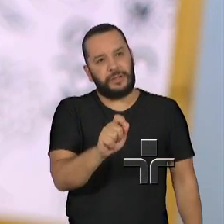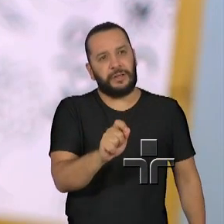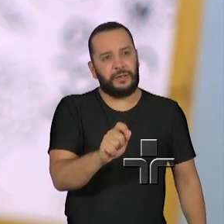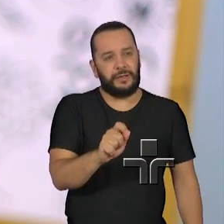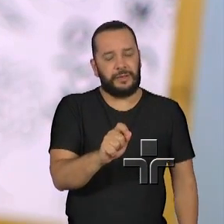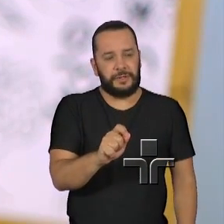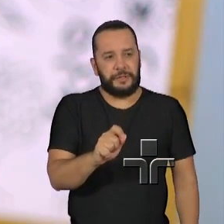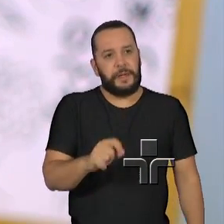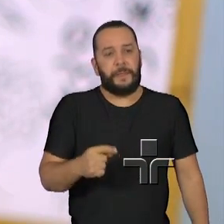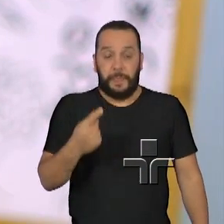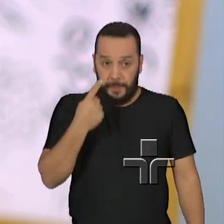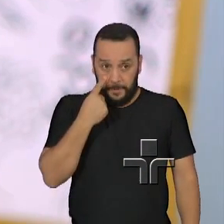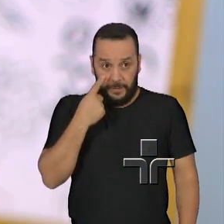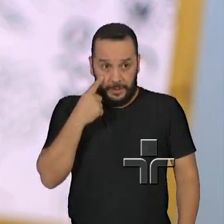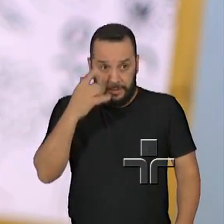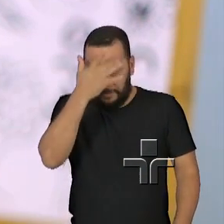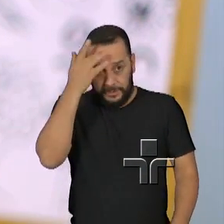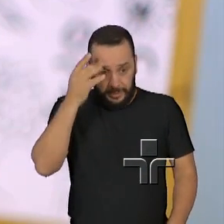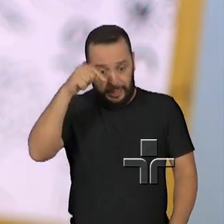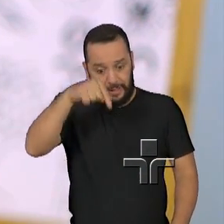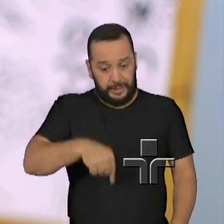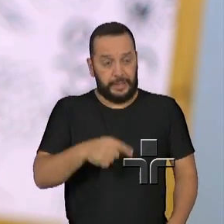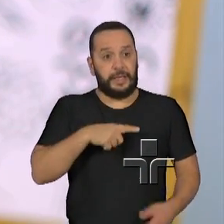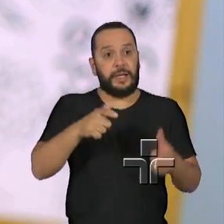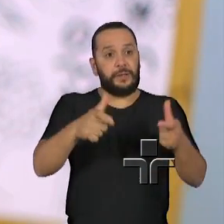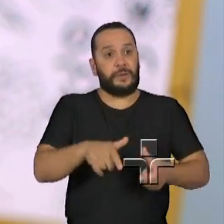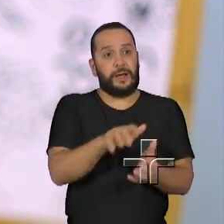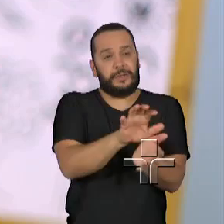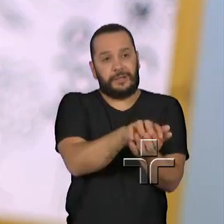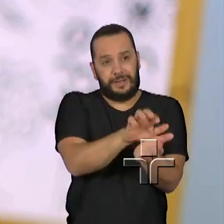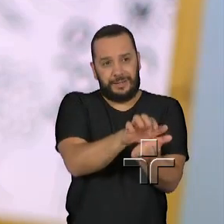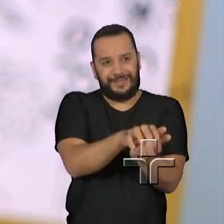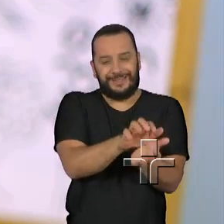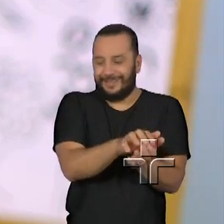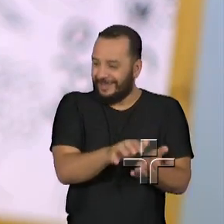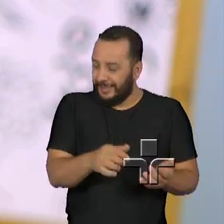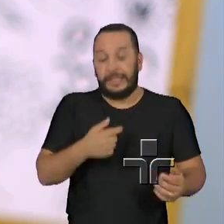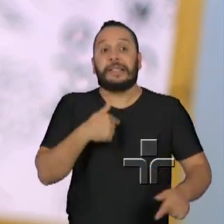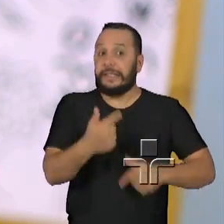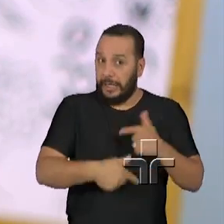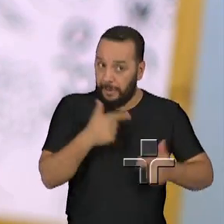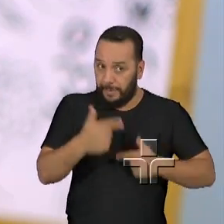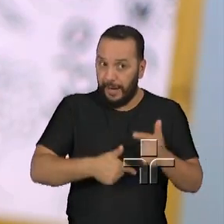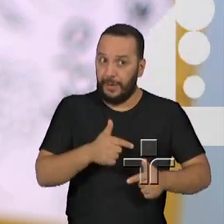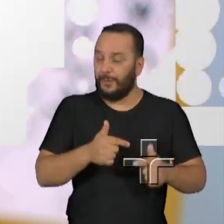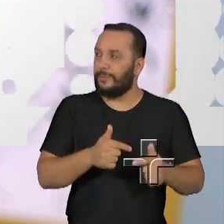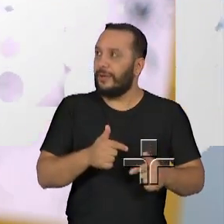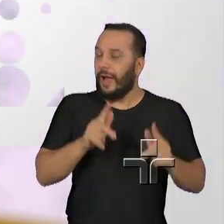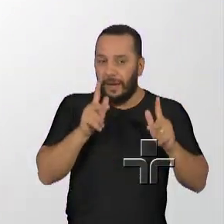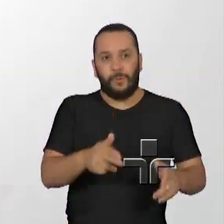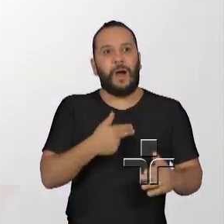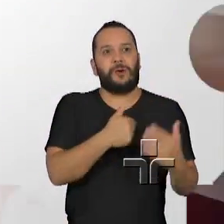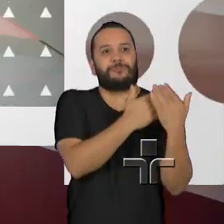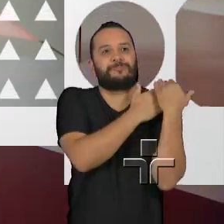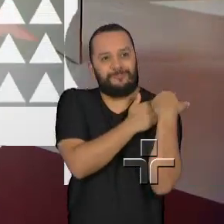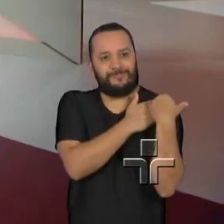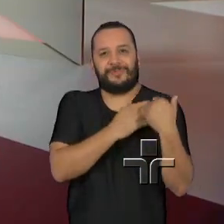Assim, eu vejo os membros da rede aqui de Jacareí, é... mais do que um trabalho, é uma missão de vida, né?